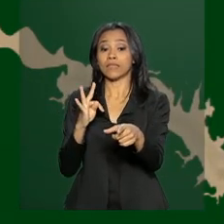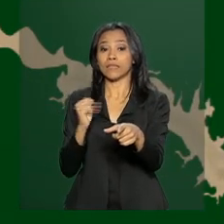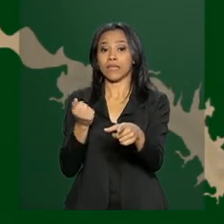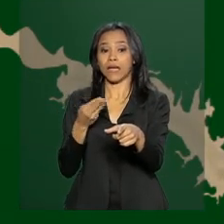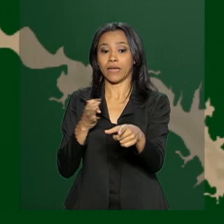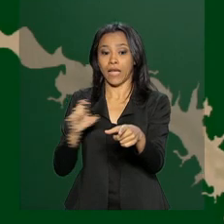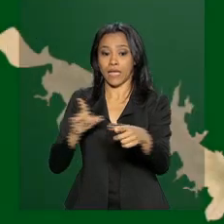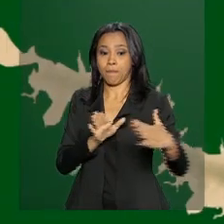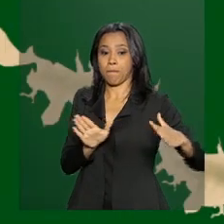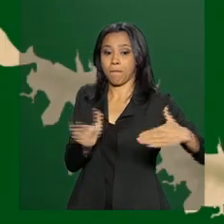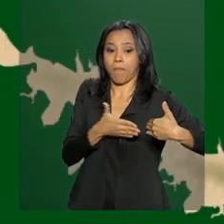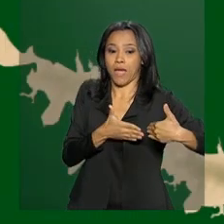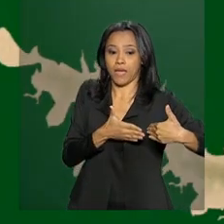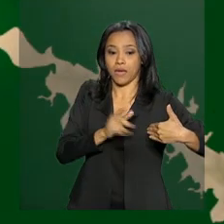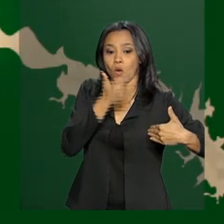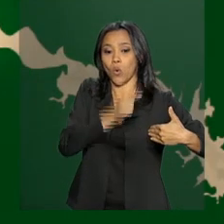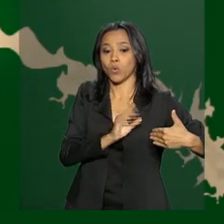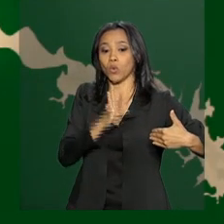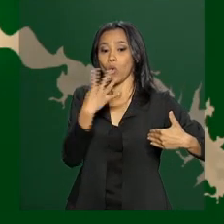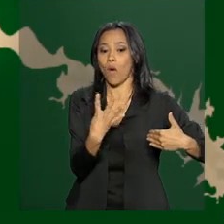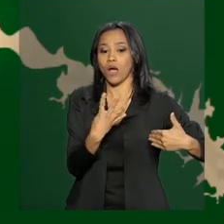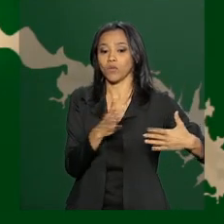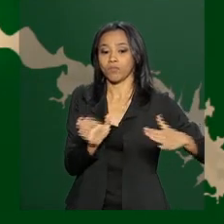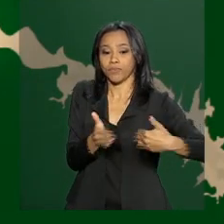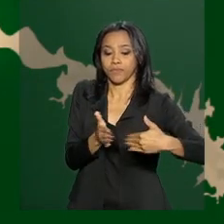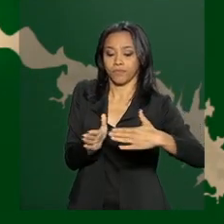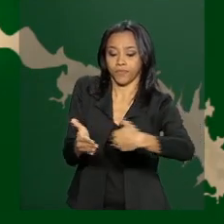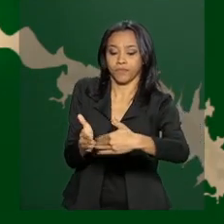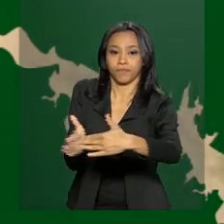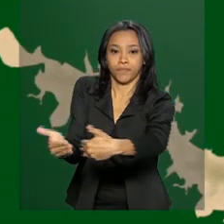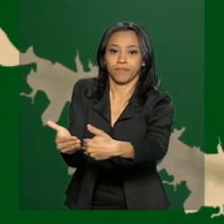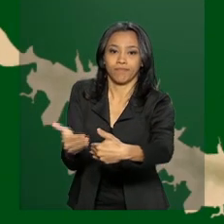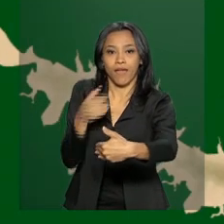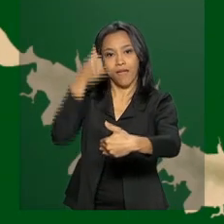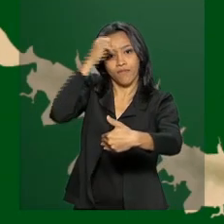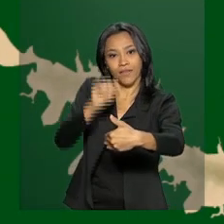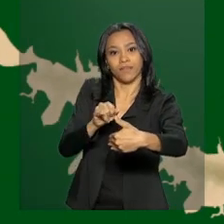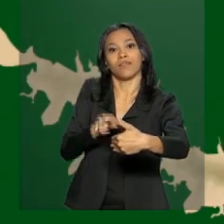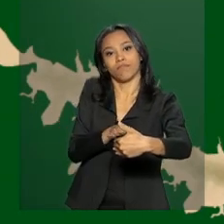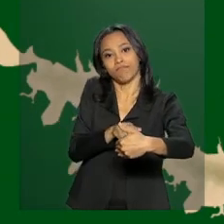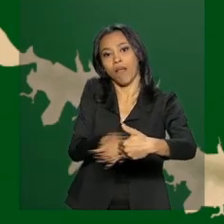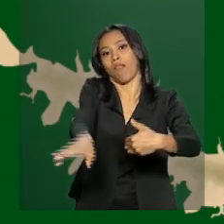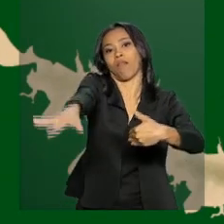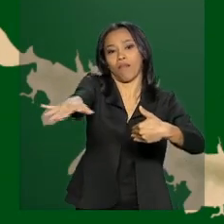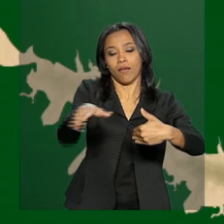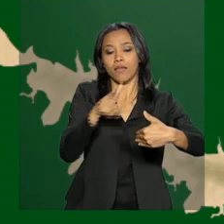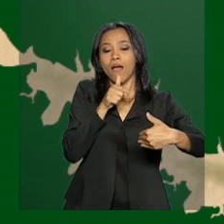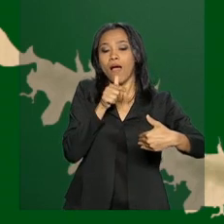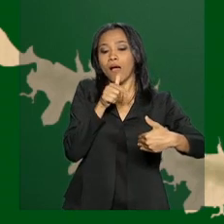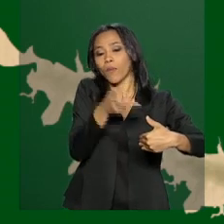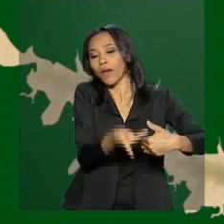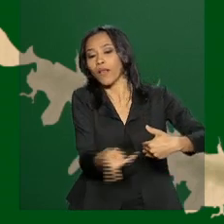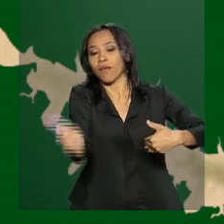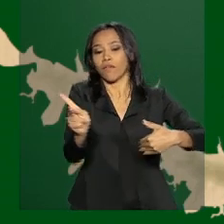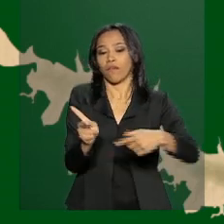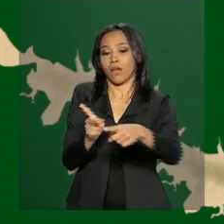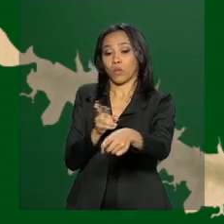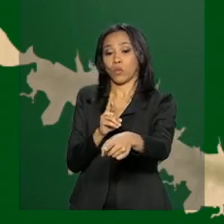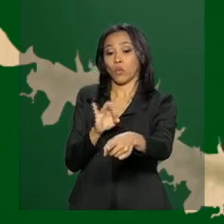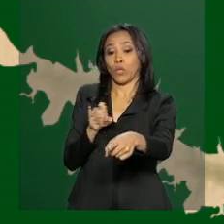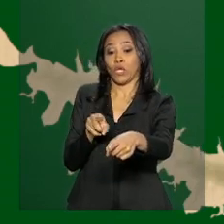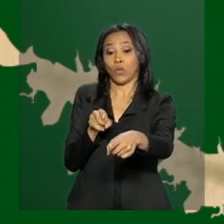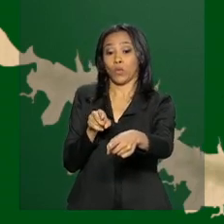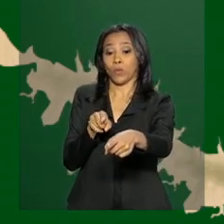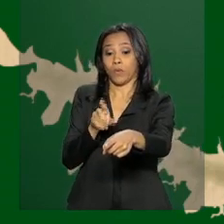barreira. Quatro diques possibilitam a decantação dos resíduos. E assim, a água é lançada no rio Gualacho do Norte, com